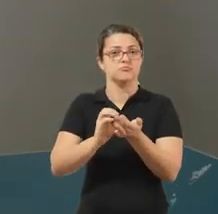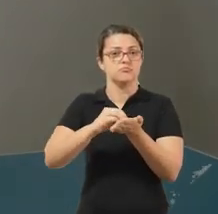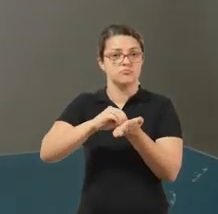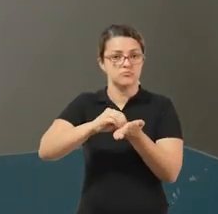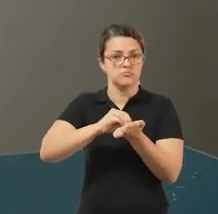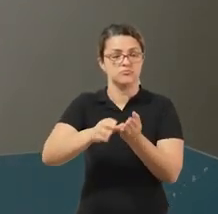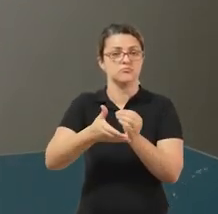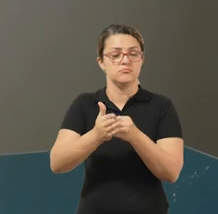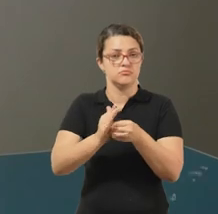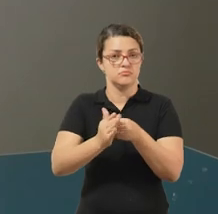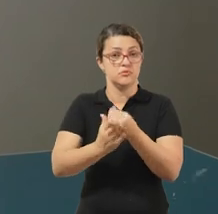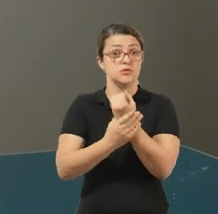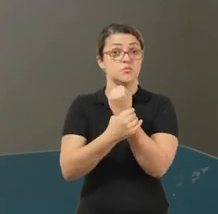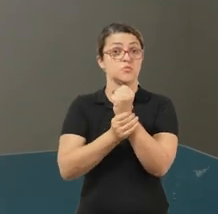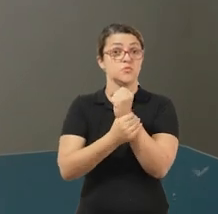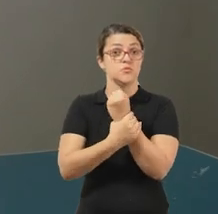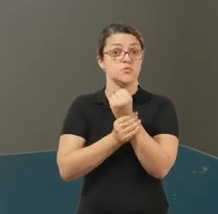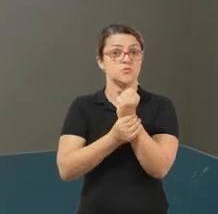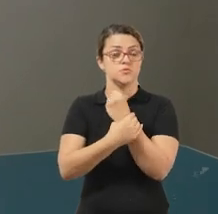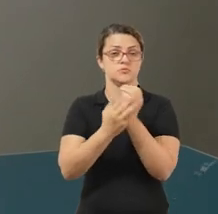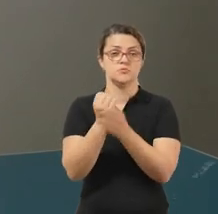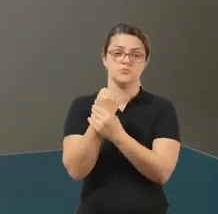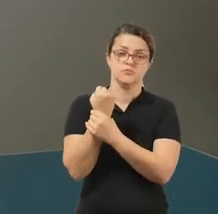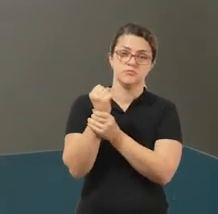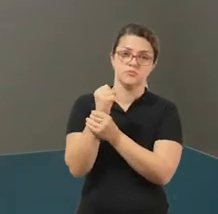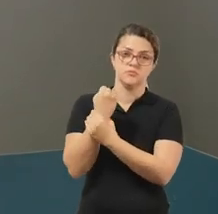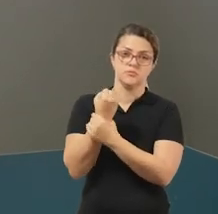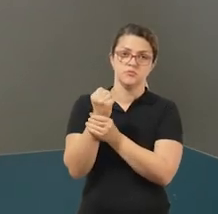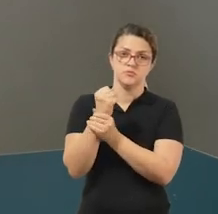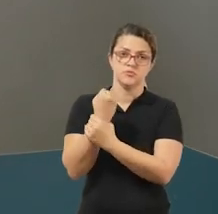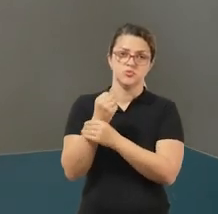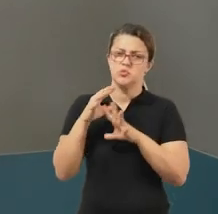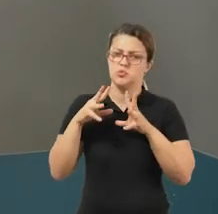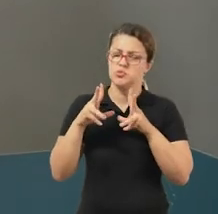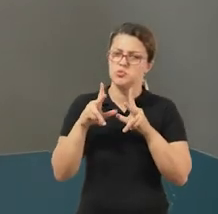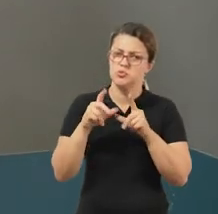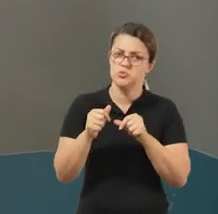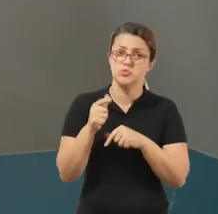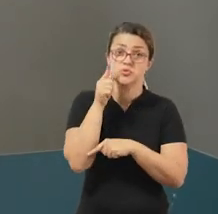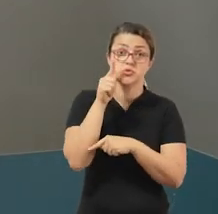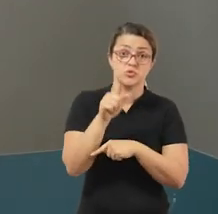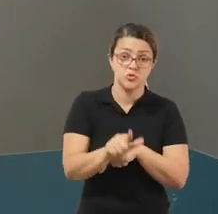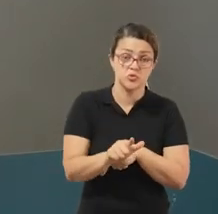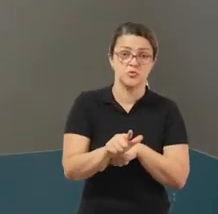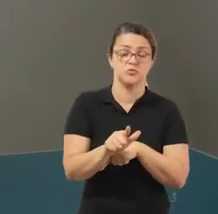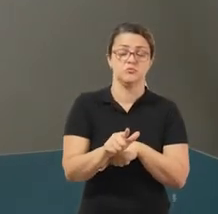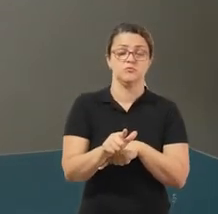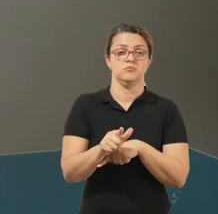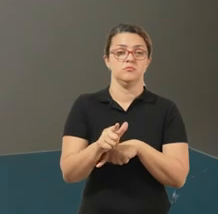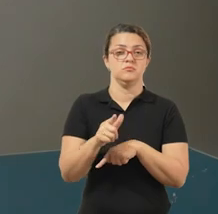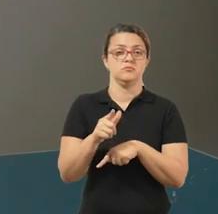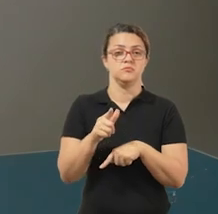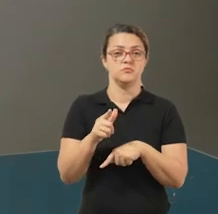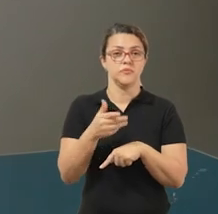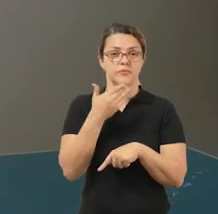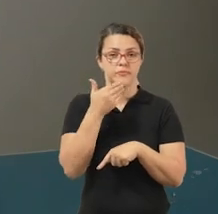os pulsos. Lembrando que toda essa atividade, ela deve ser feita e repetida para que alcance o melhor